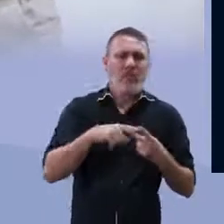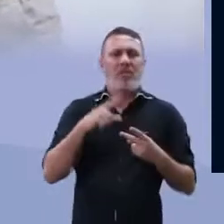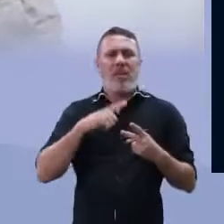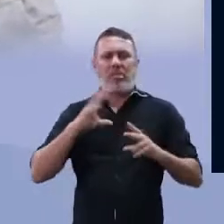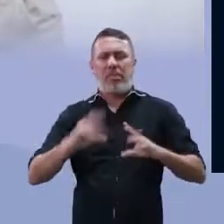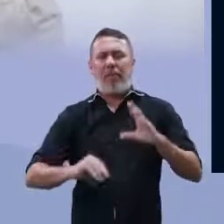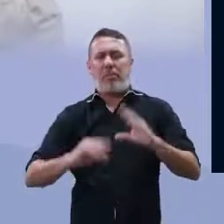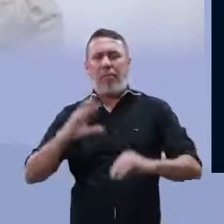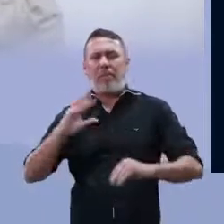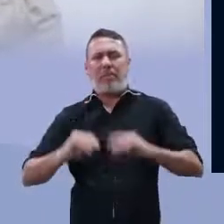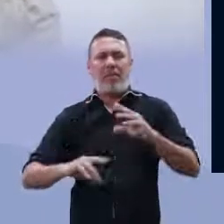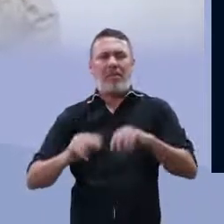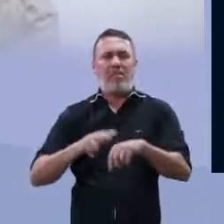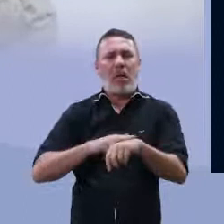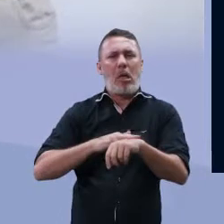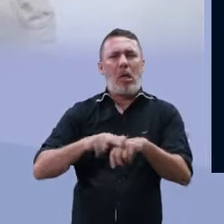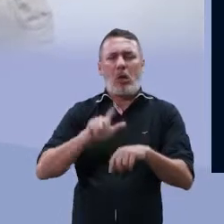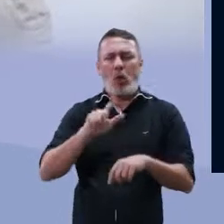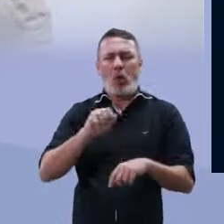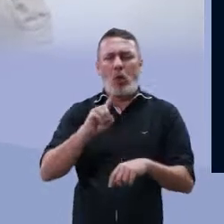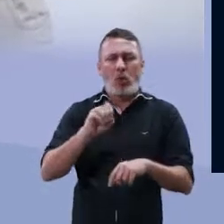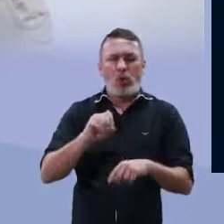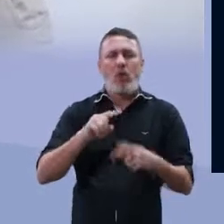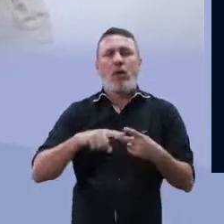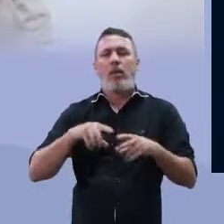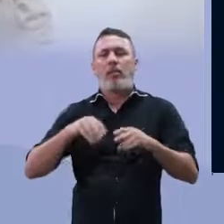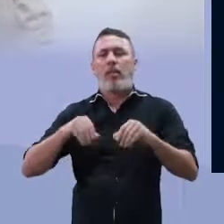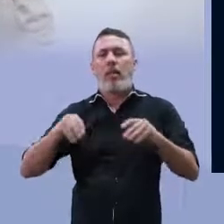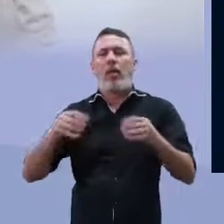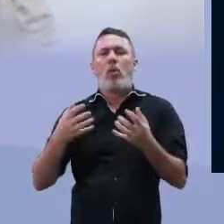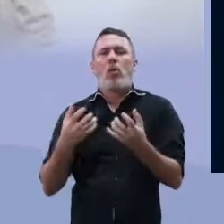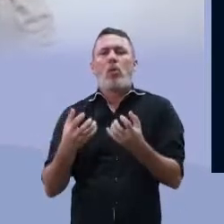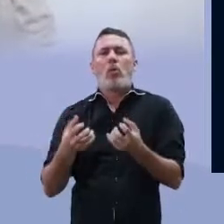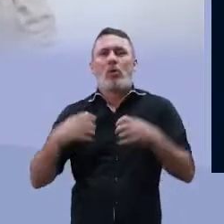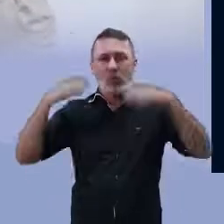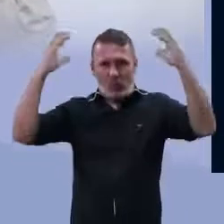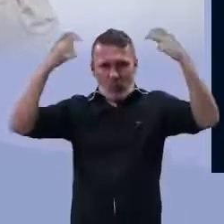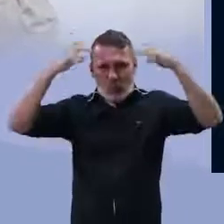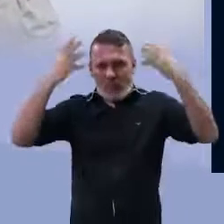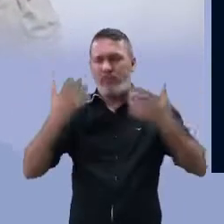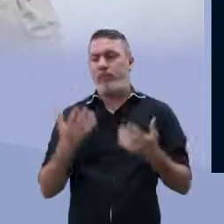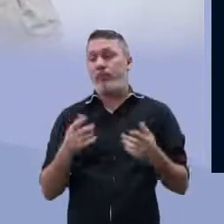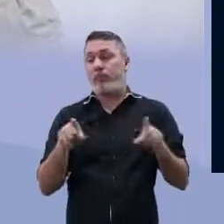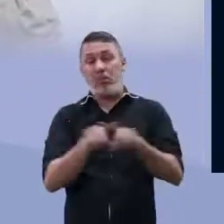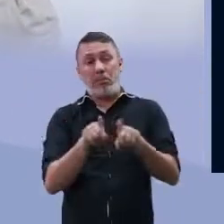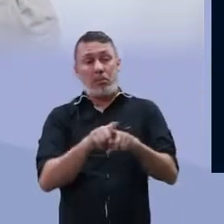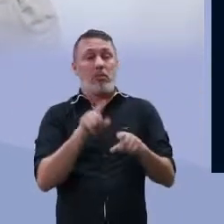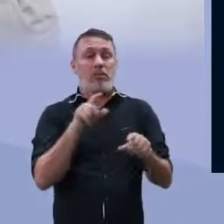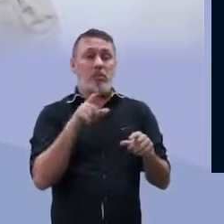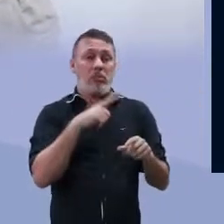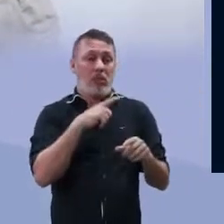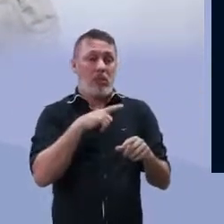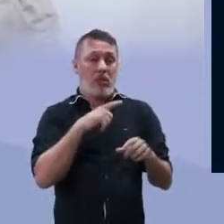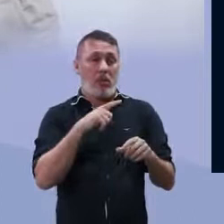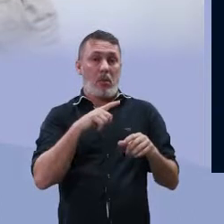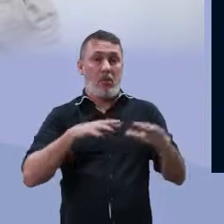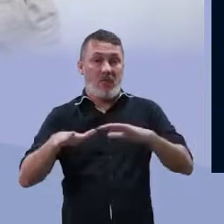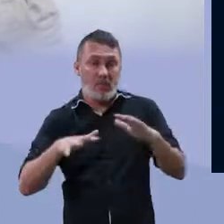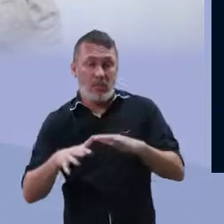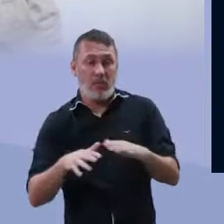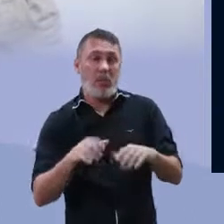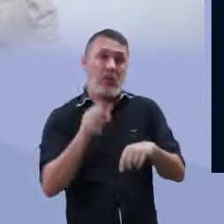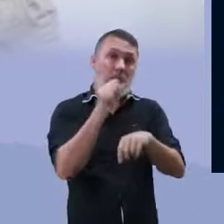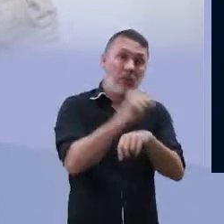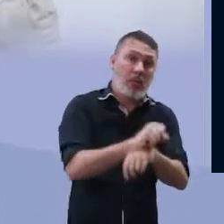salgada, no lodo ou na terra úmida. Tem que ter uma umidade para eles conseguirem sobreviver. E eles podem ou ser